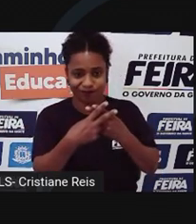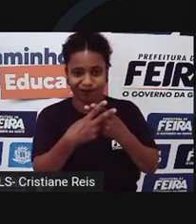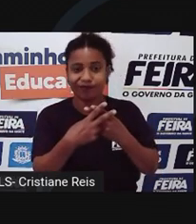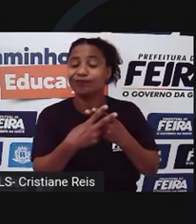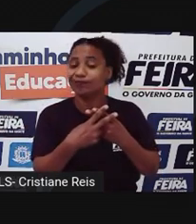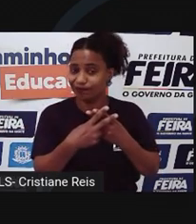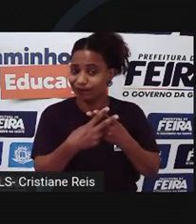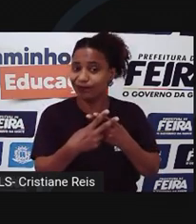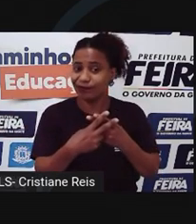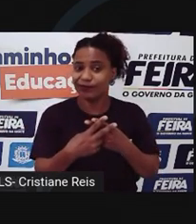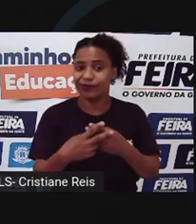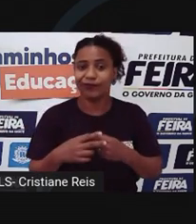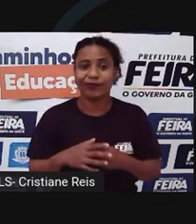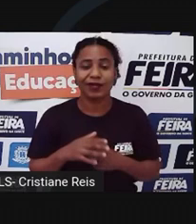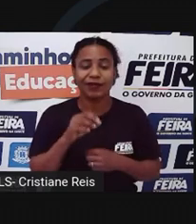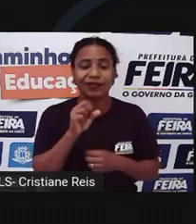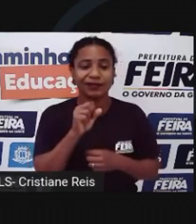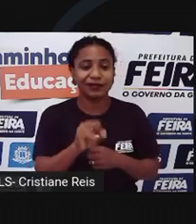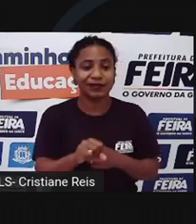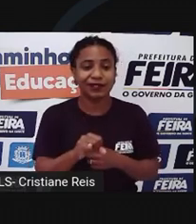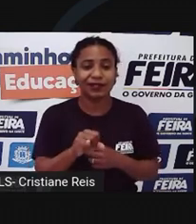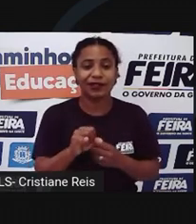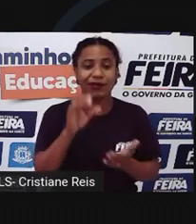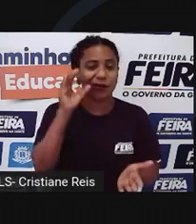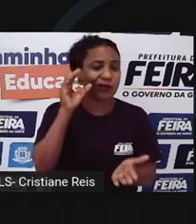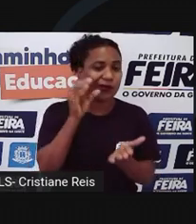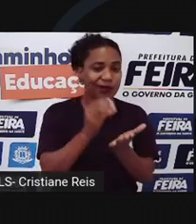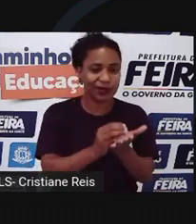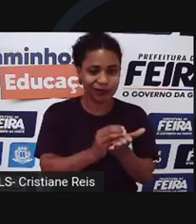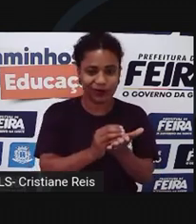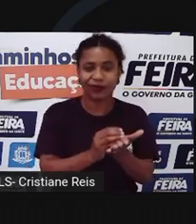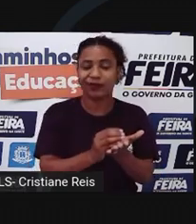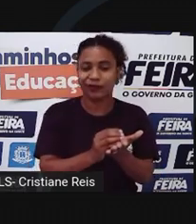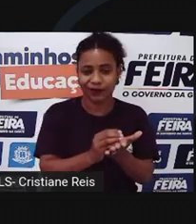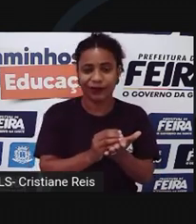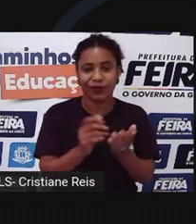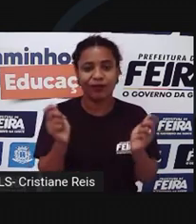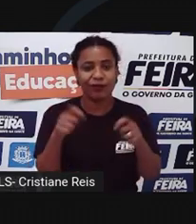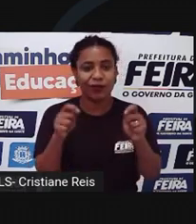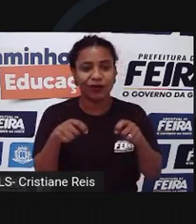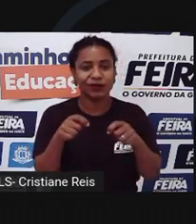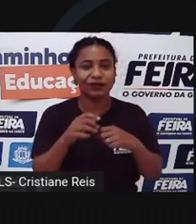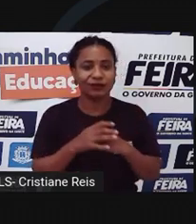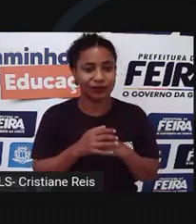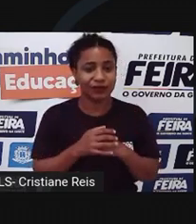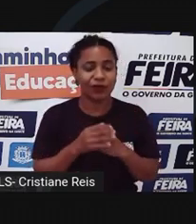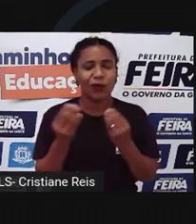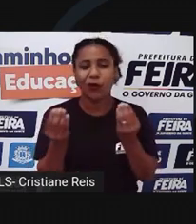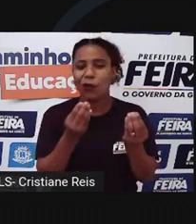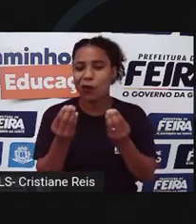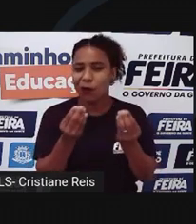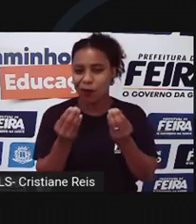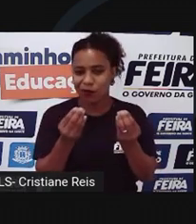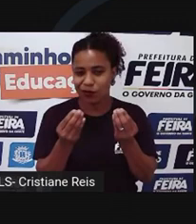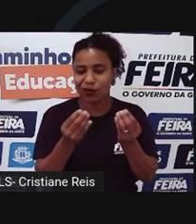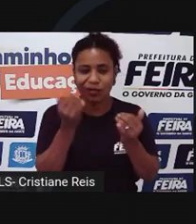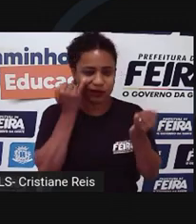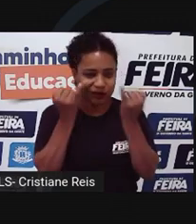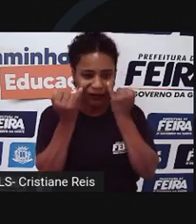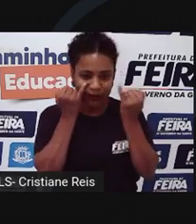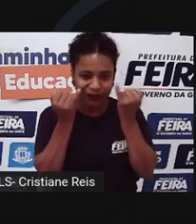Mas, se o crime contrariar a inviolabilidade da informação autorizada, os dados